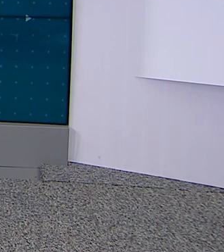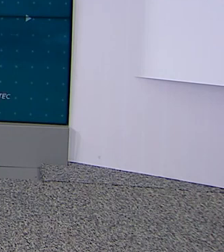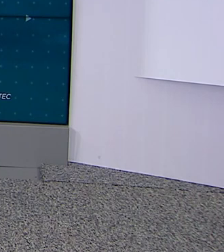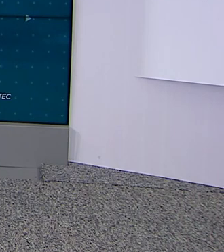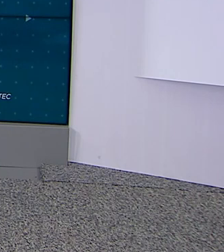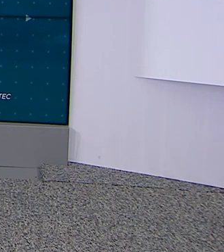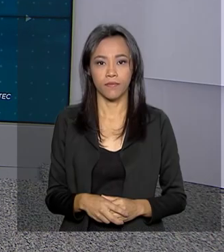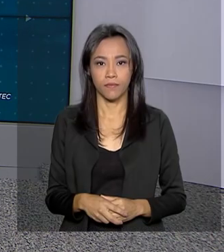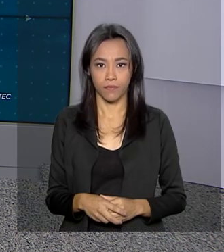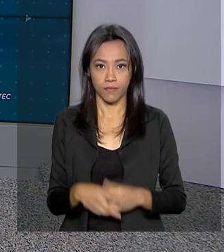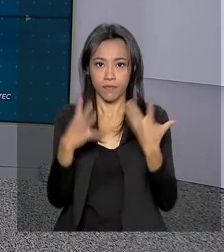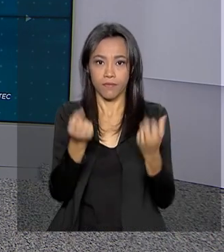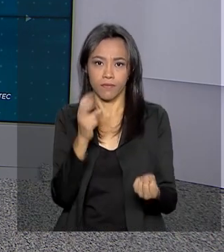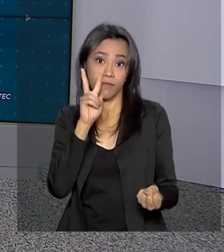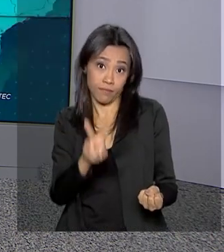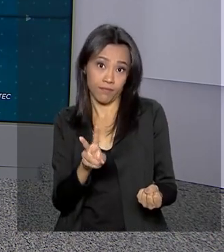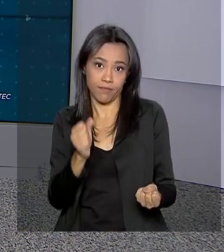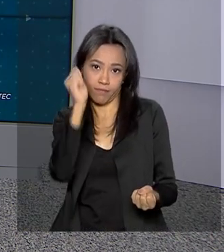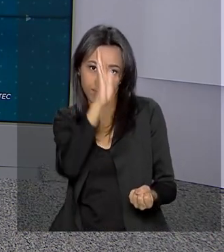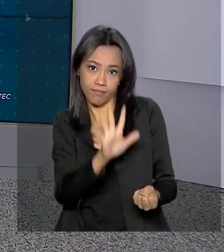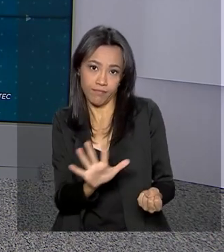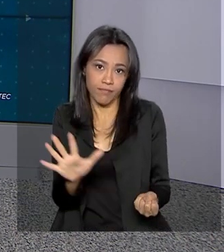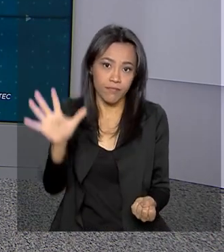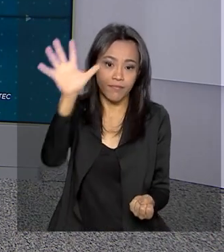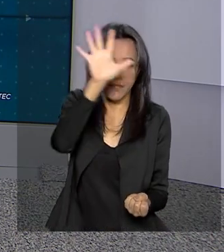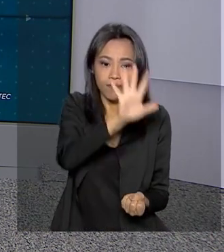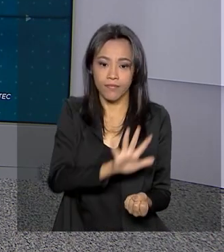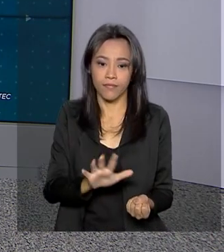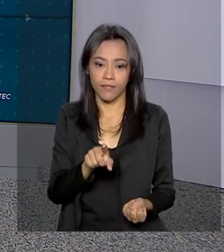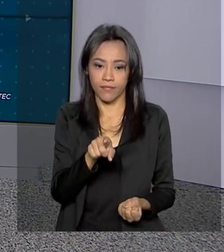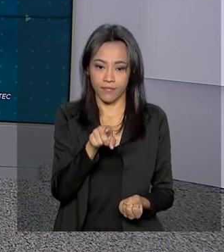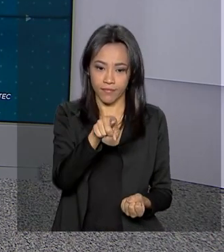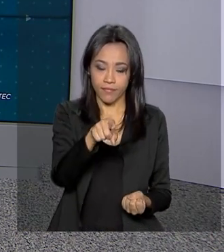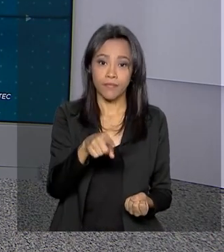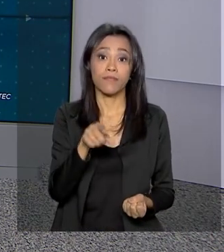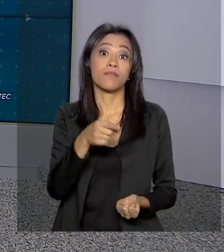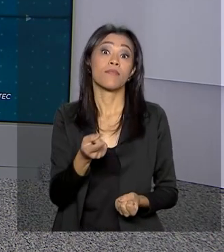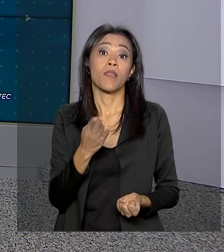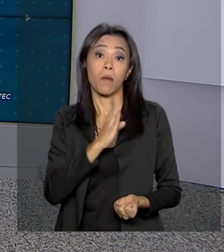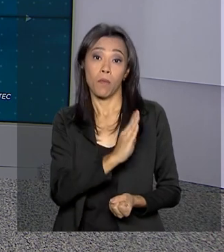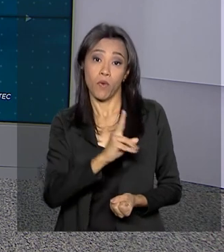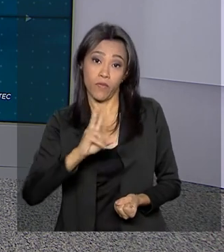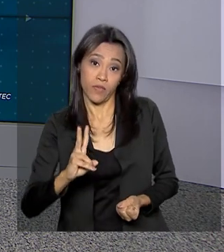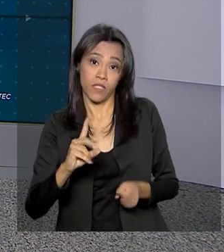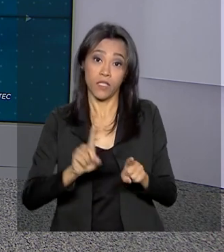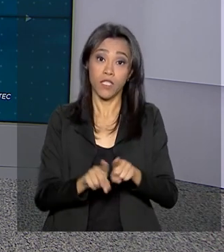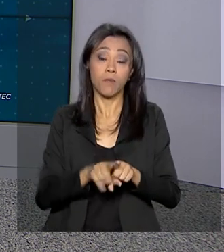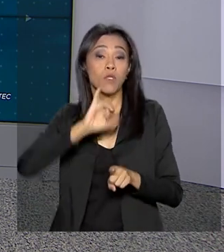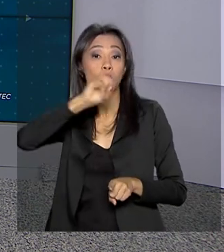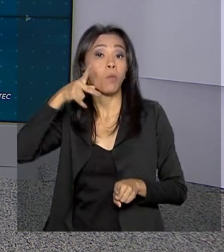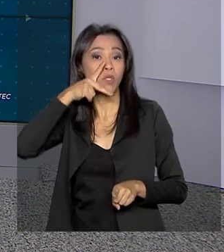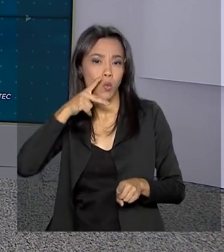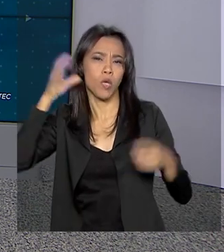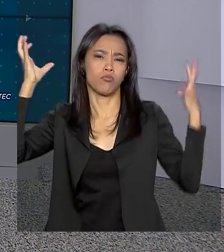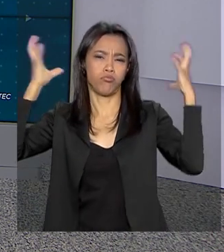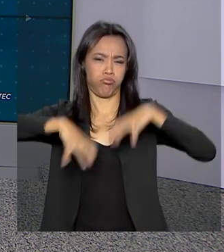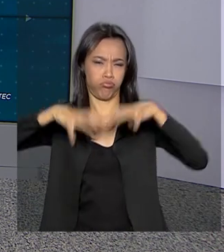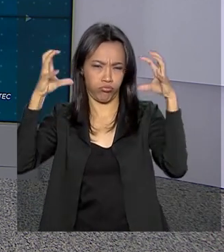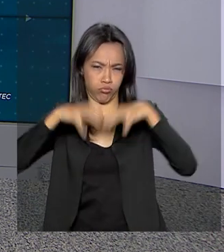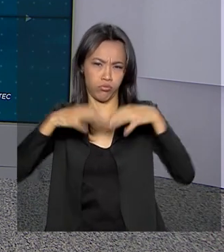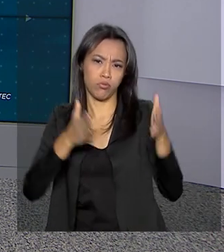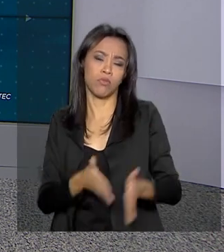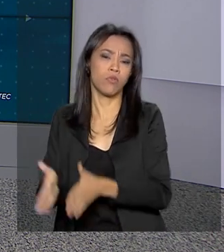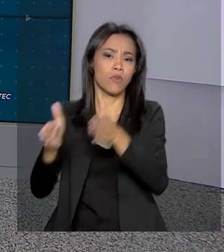Vamos, então, ao nosso mapa? Olha só, nós temos aqui Boa Vista e João Pessoa, pancadas de chuva.